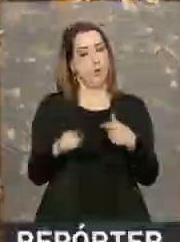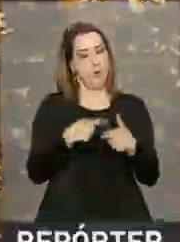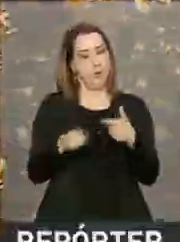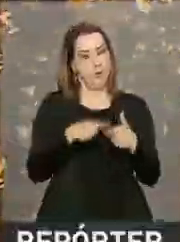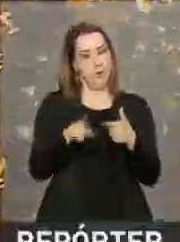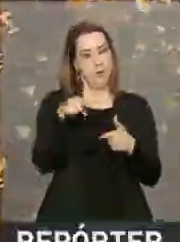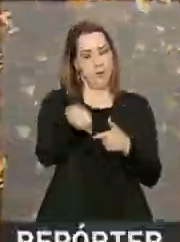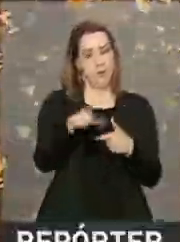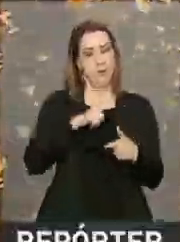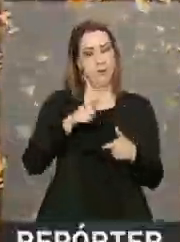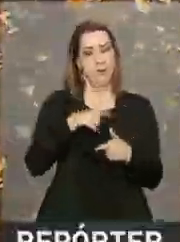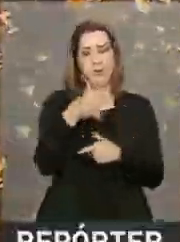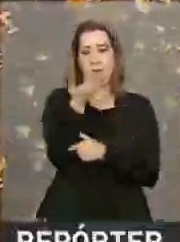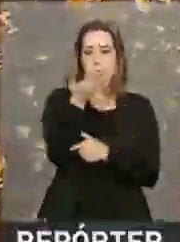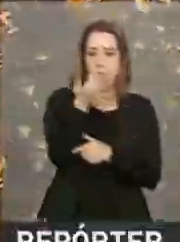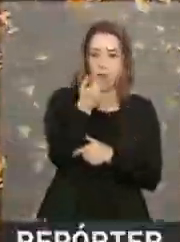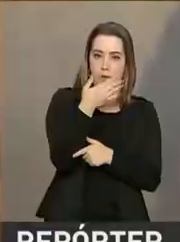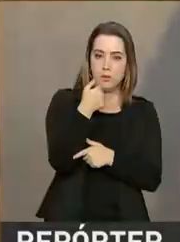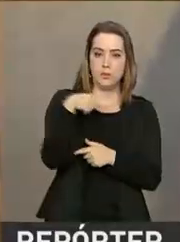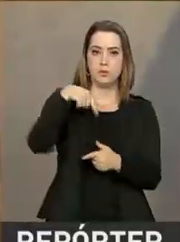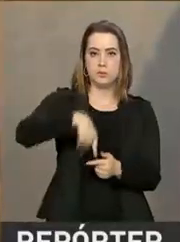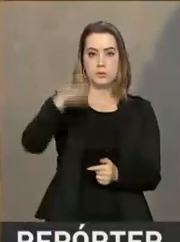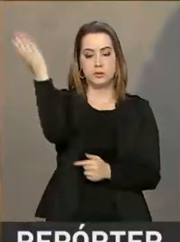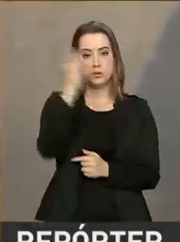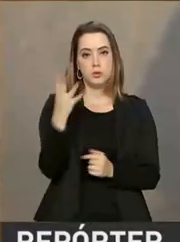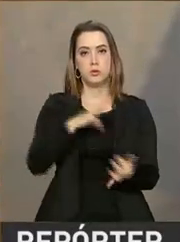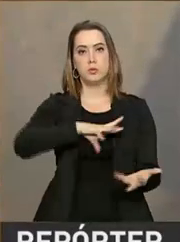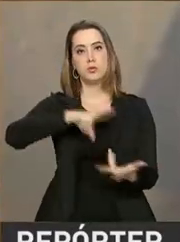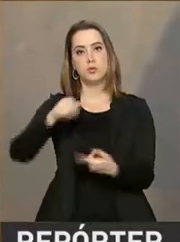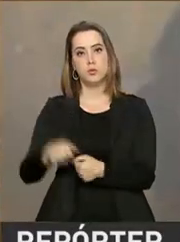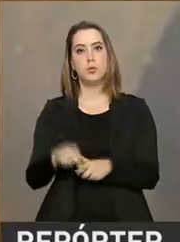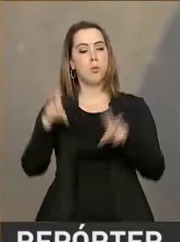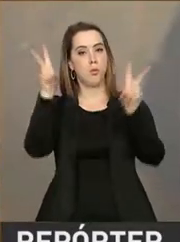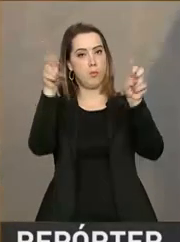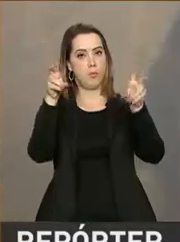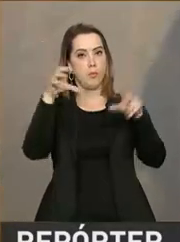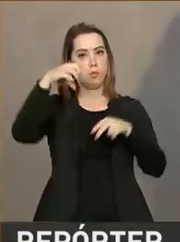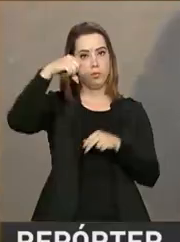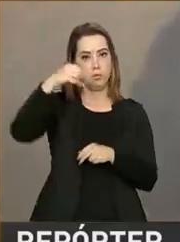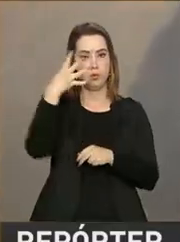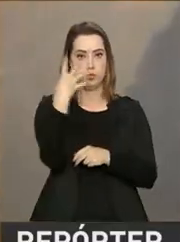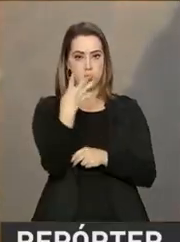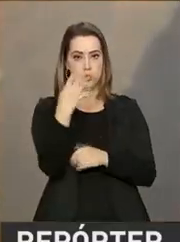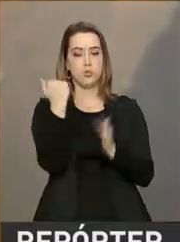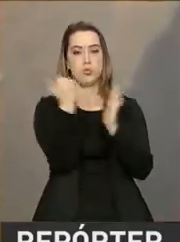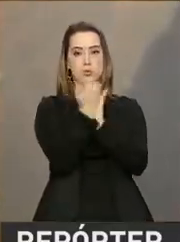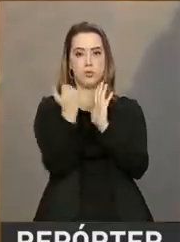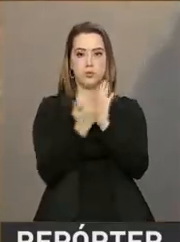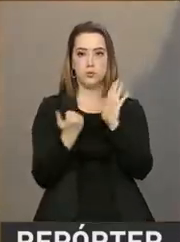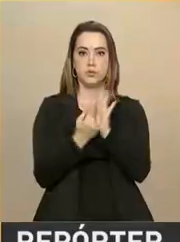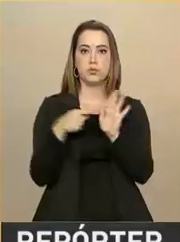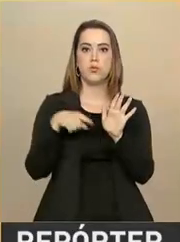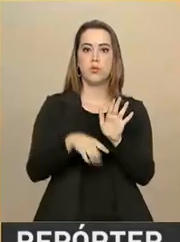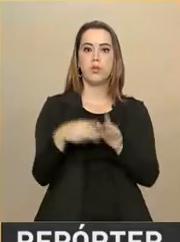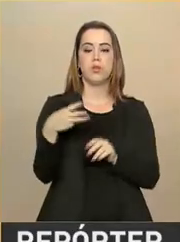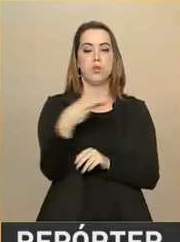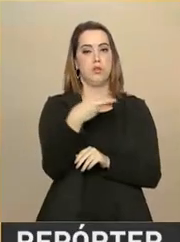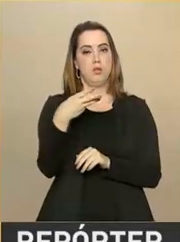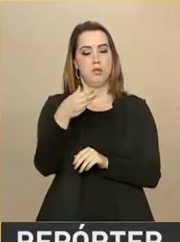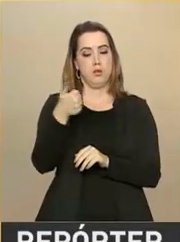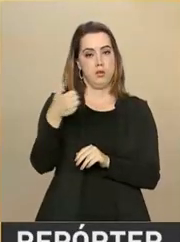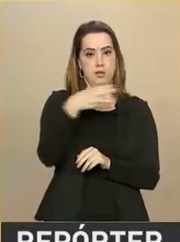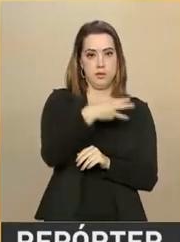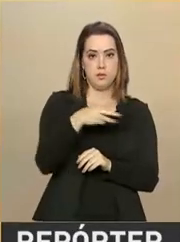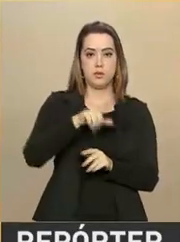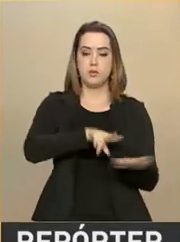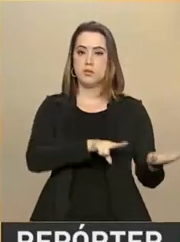e o custo disso para alimentação no Brasil e no mundo é o tema de um dos 94 projetos que vão participar da 13ª Semana Nacional